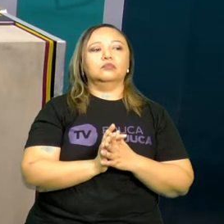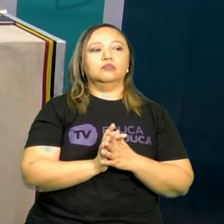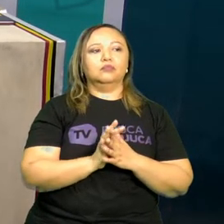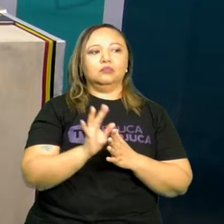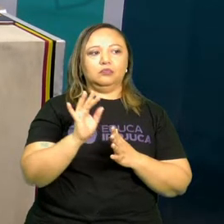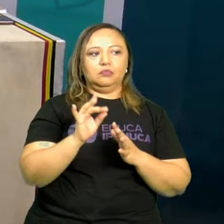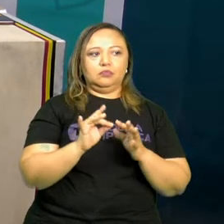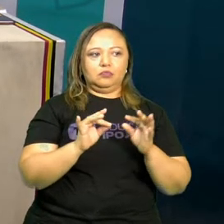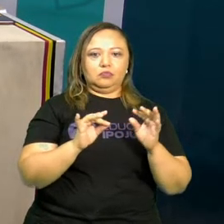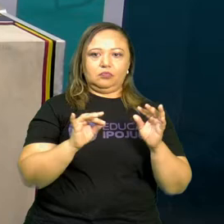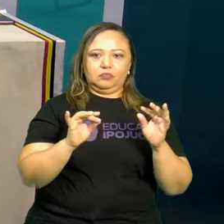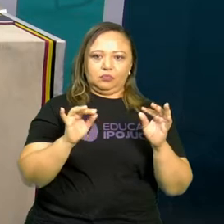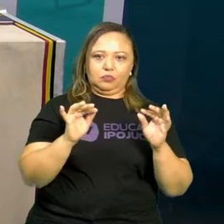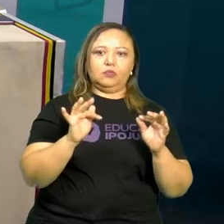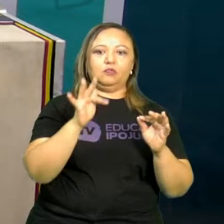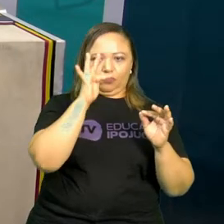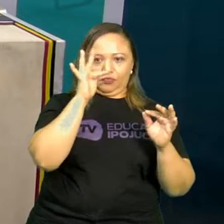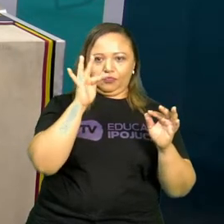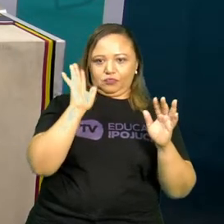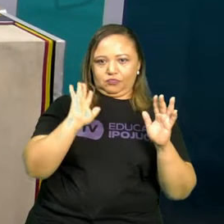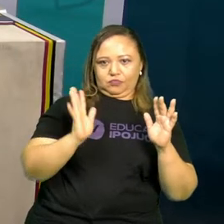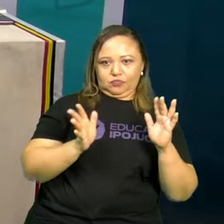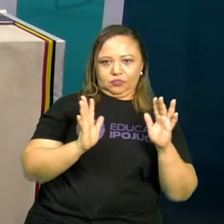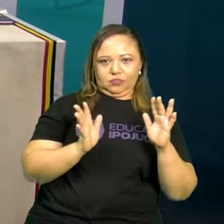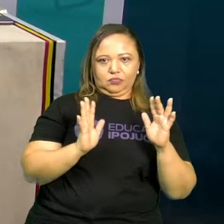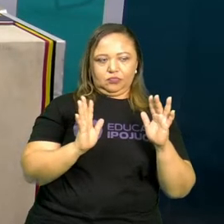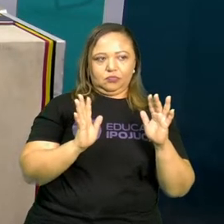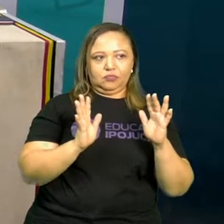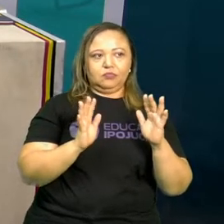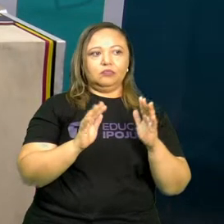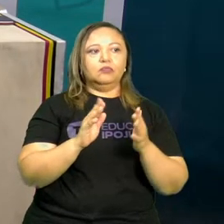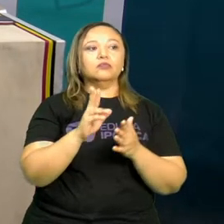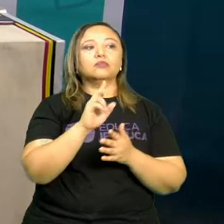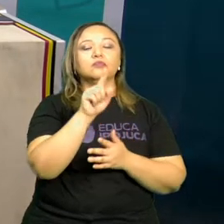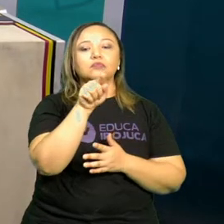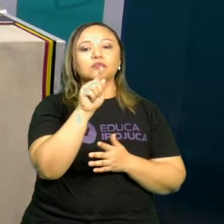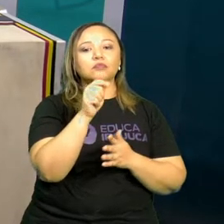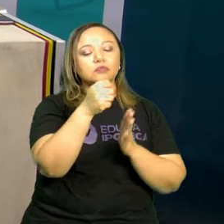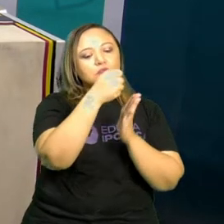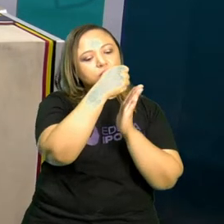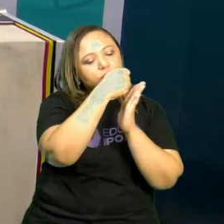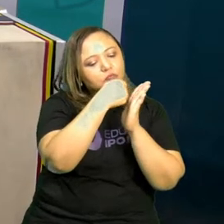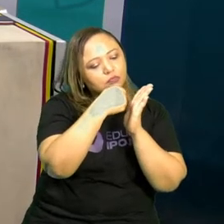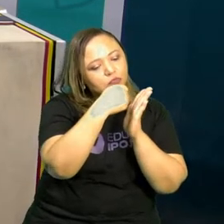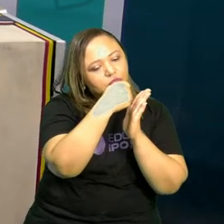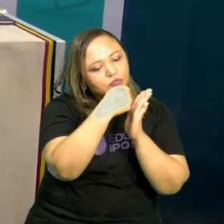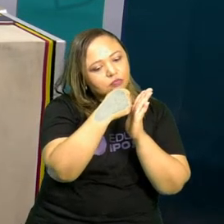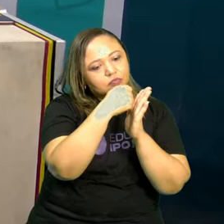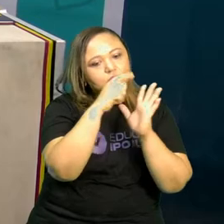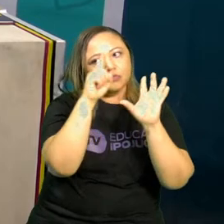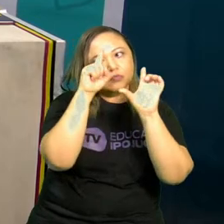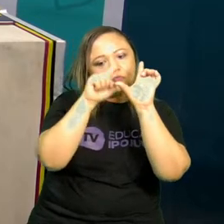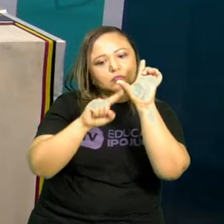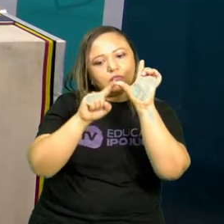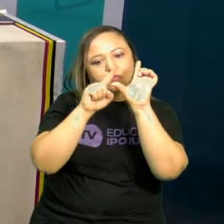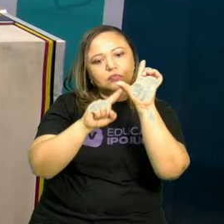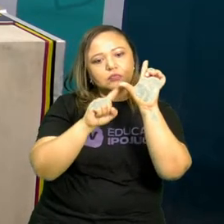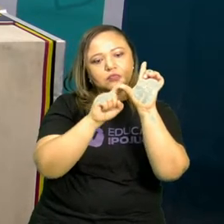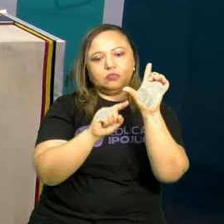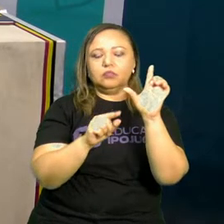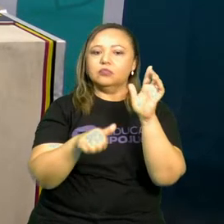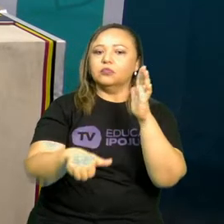Ok. Já cortadinha. Nessa florzinha, você vai colocar a letra